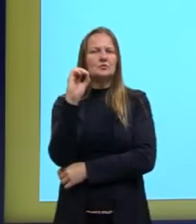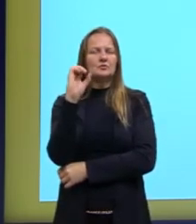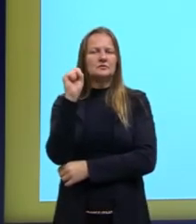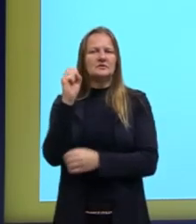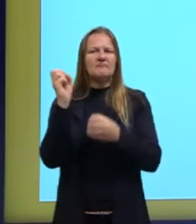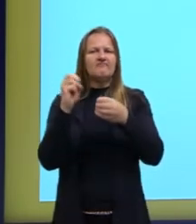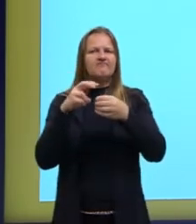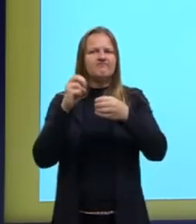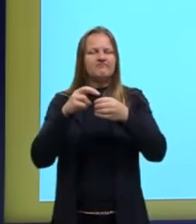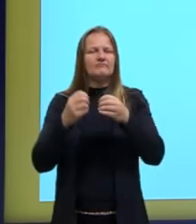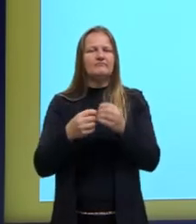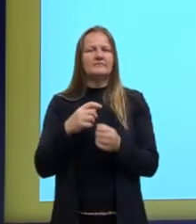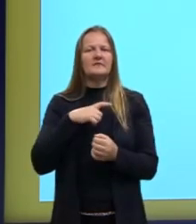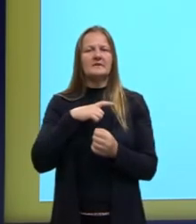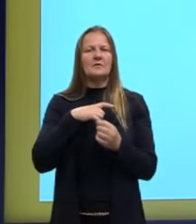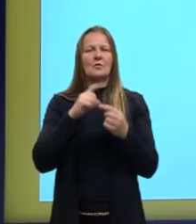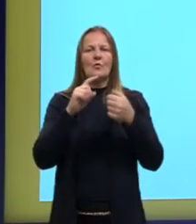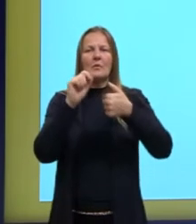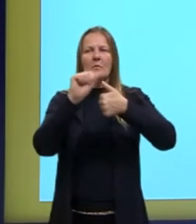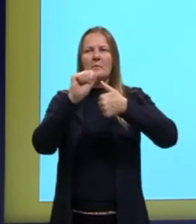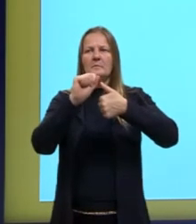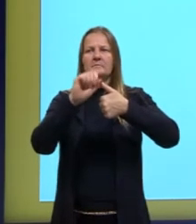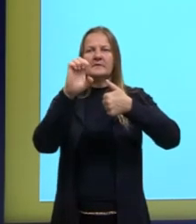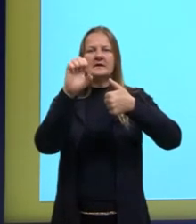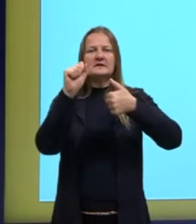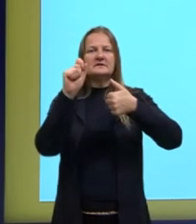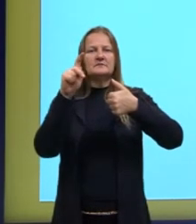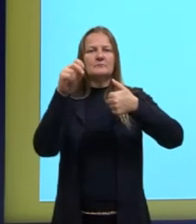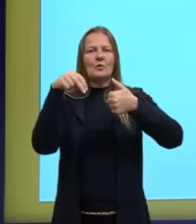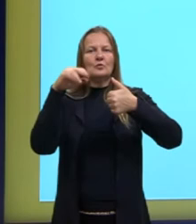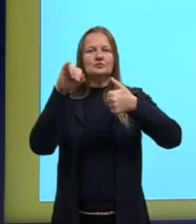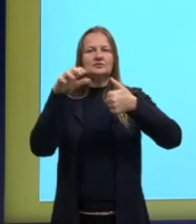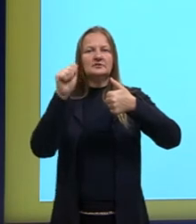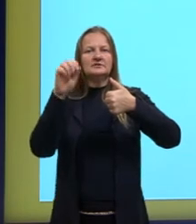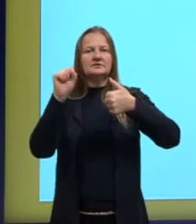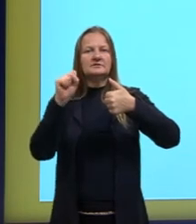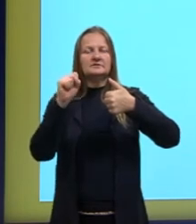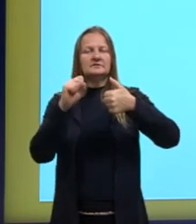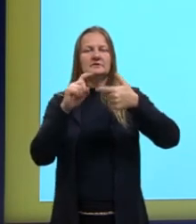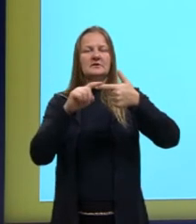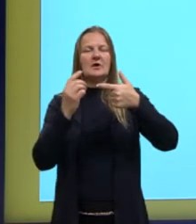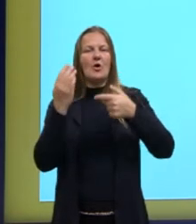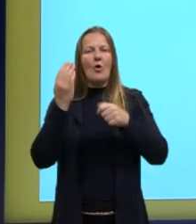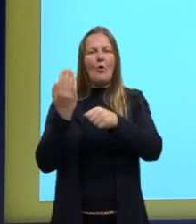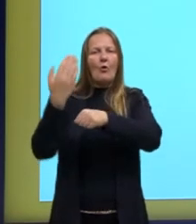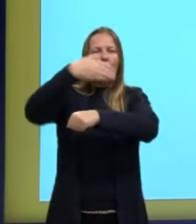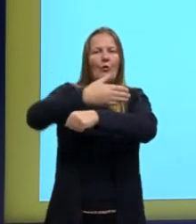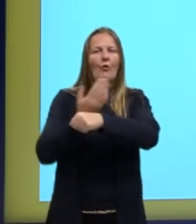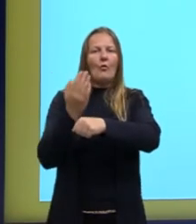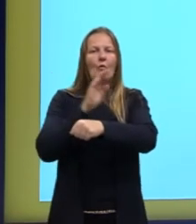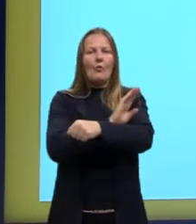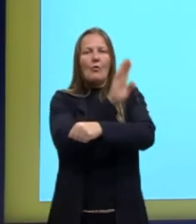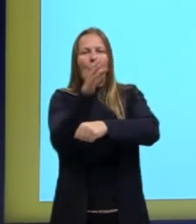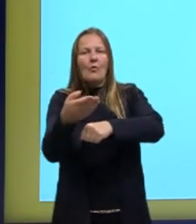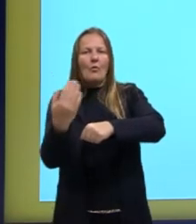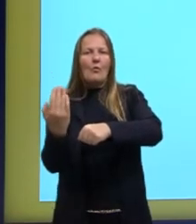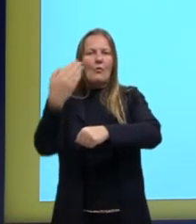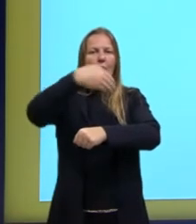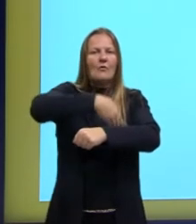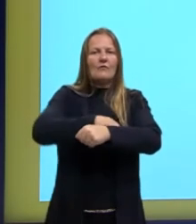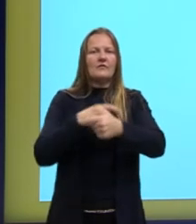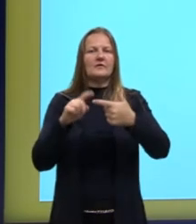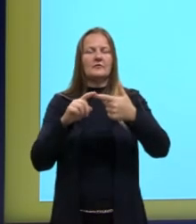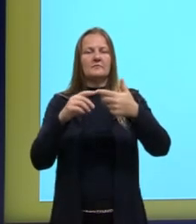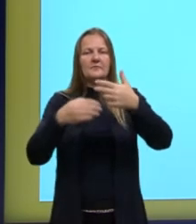Vai ter nas esponjas, letra A. Letra B. Nos golfinhos? Letra C. No